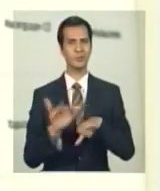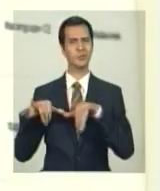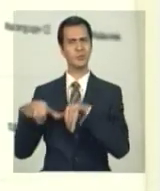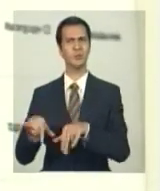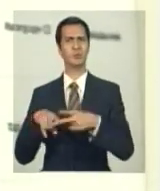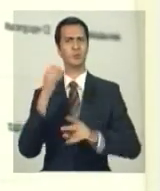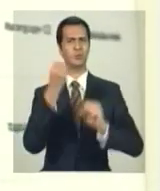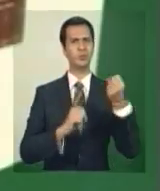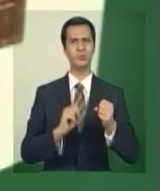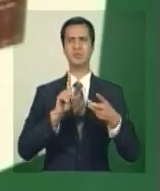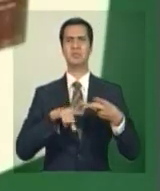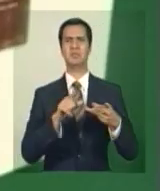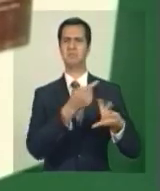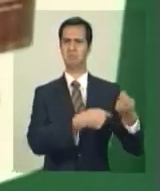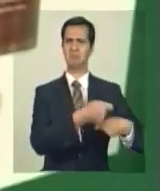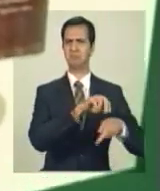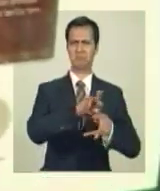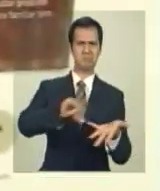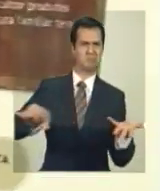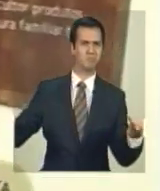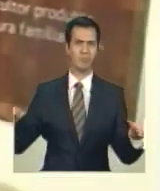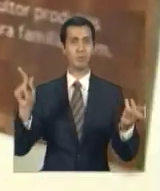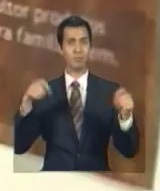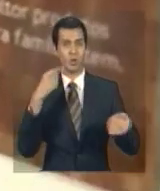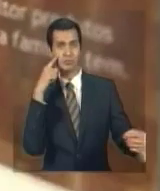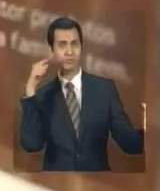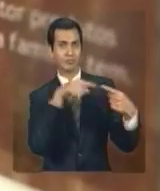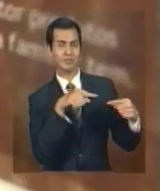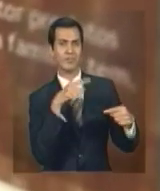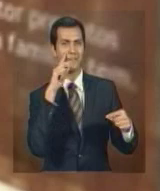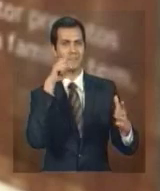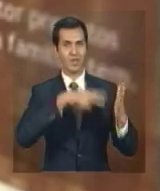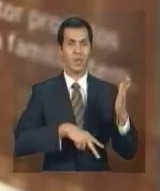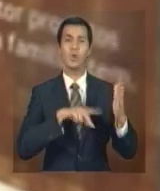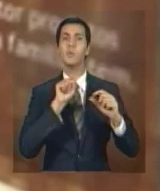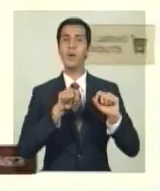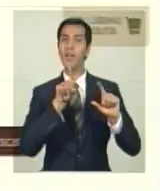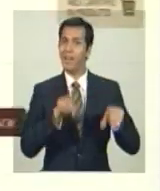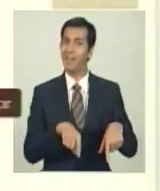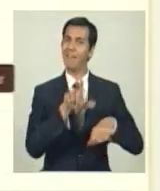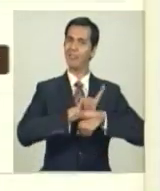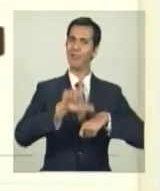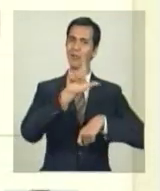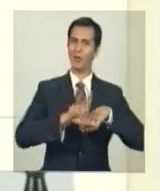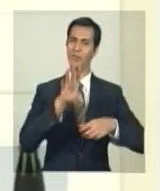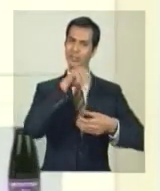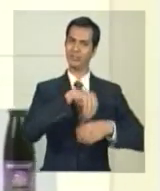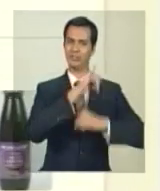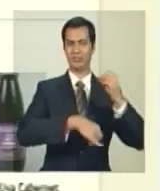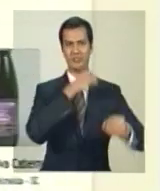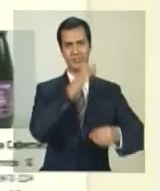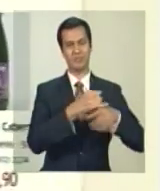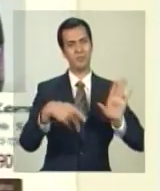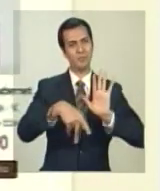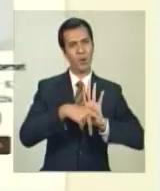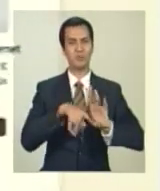mercados institucionais. O Armazém Virtual da Agricultura Familiar. No armazém, o consumidor vai